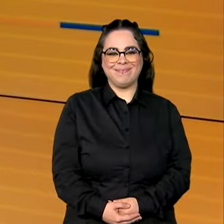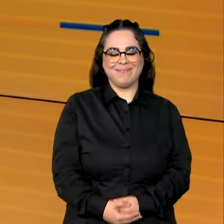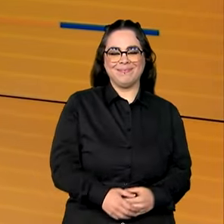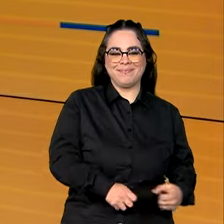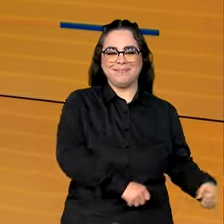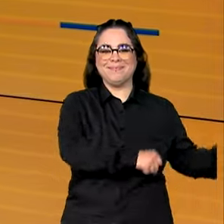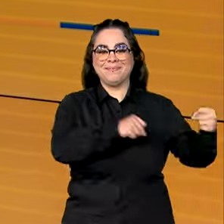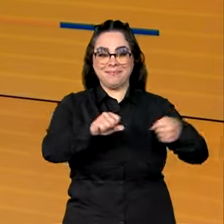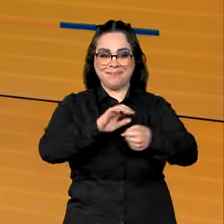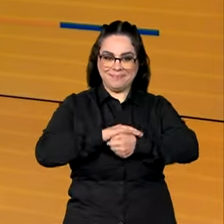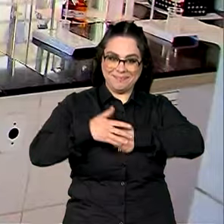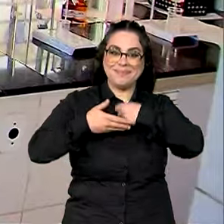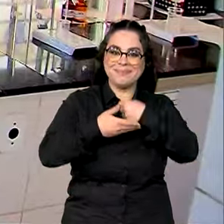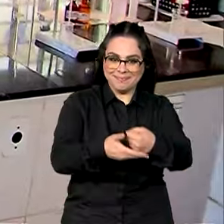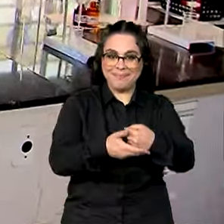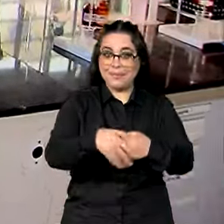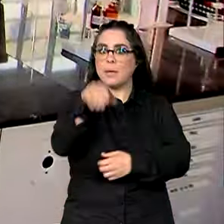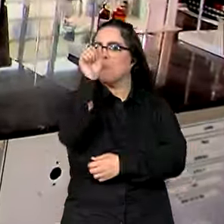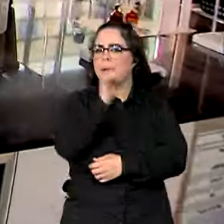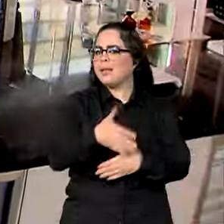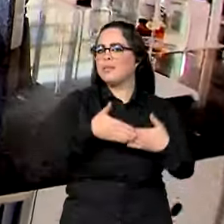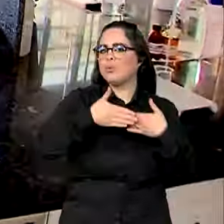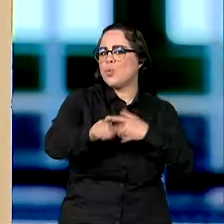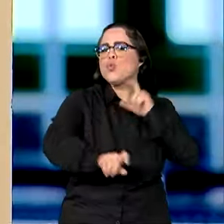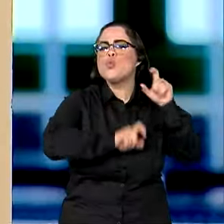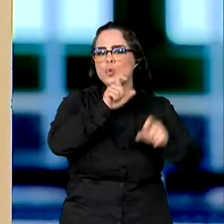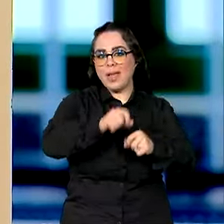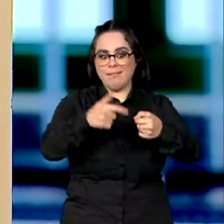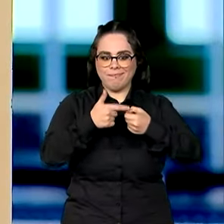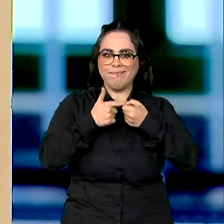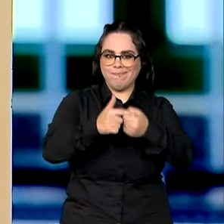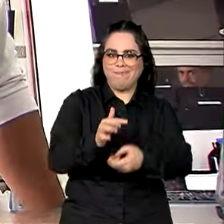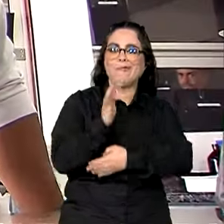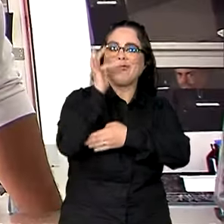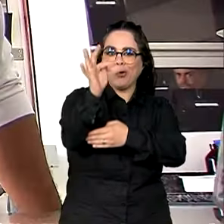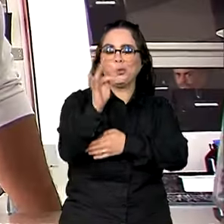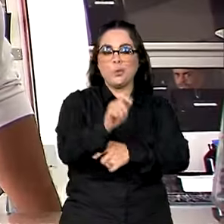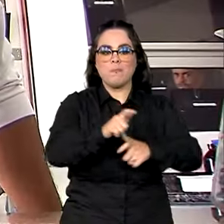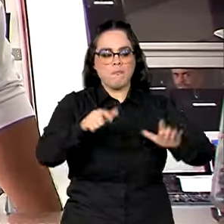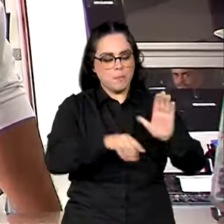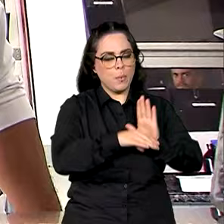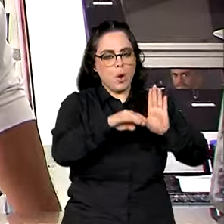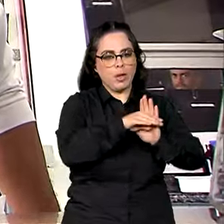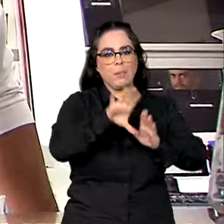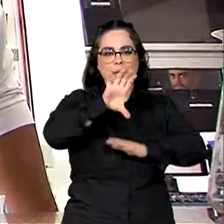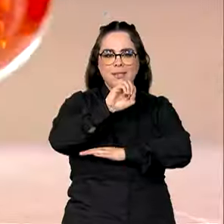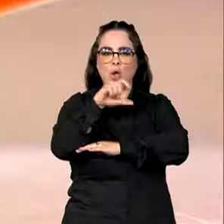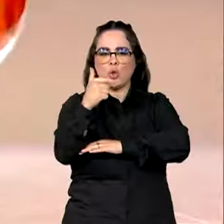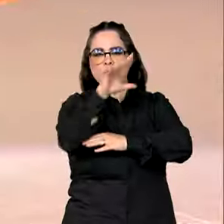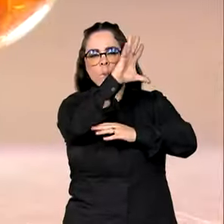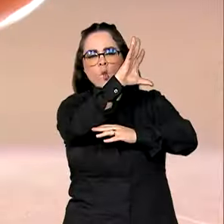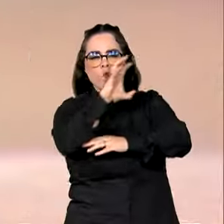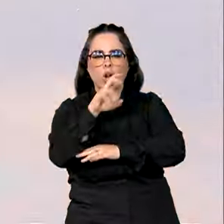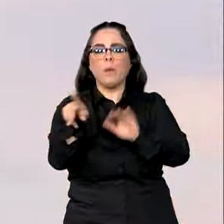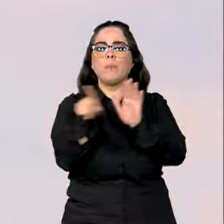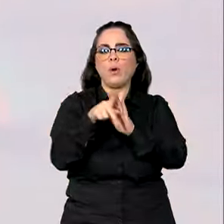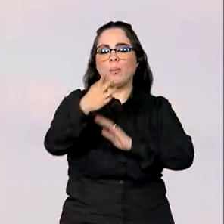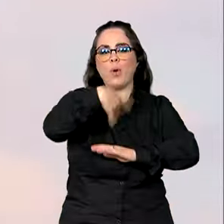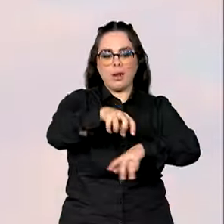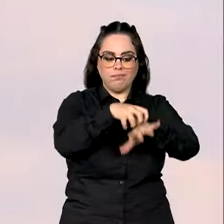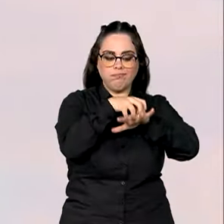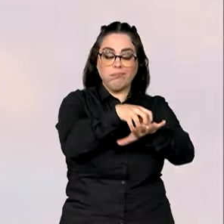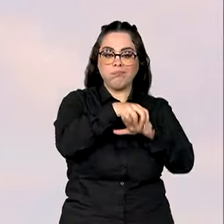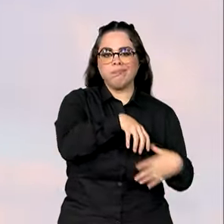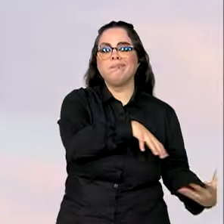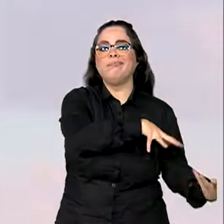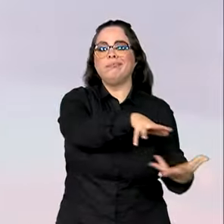Potência verde, Brasil lança o combustível do futuro, maior programa de descarbonização no setor de transportes do